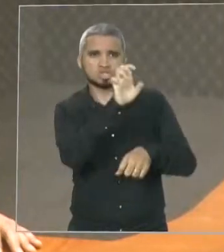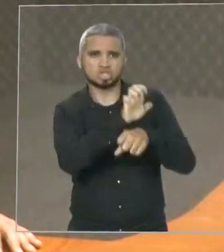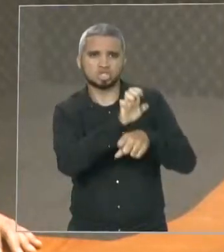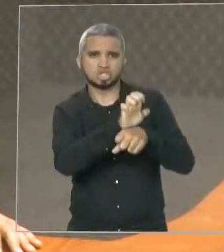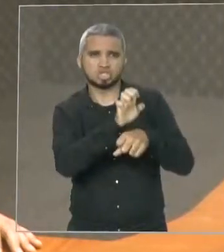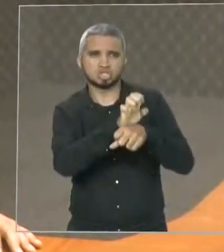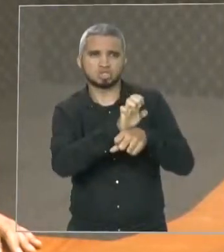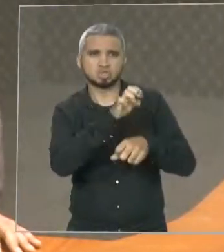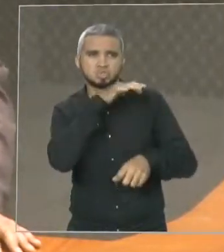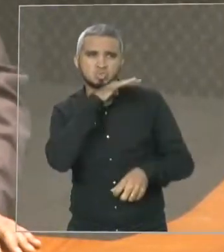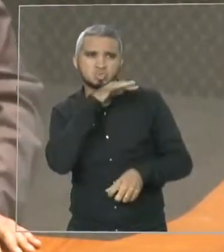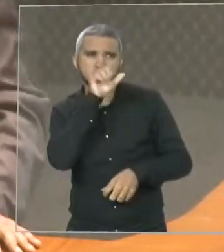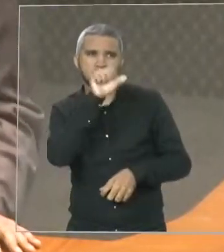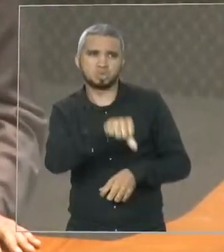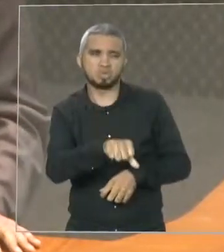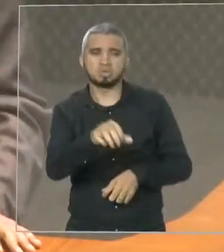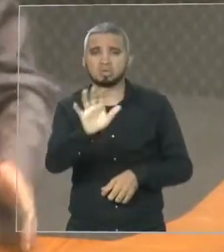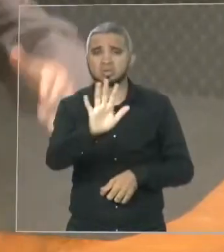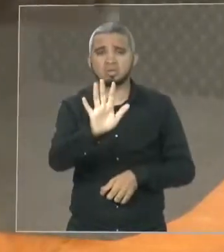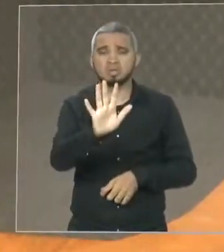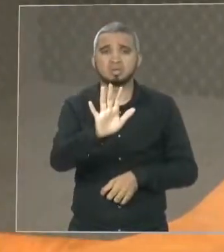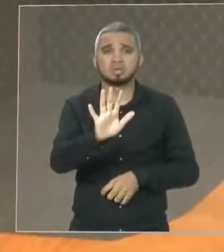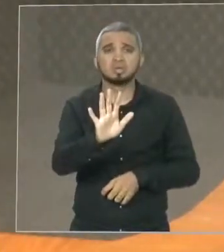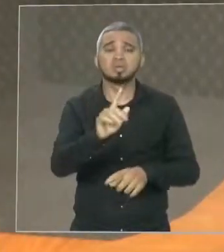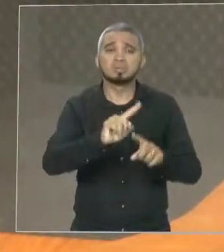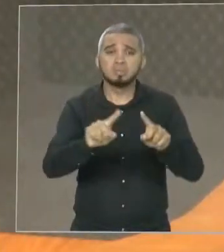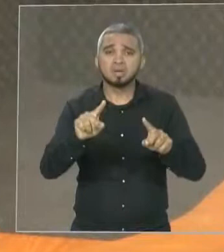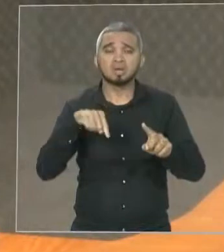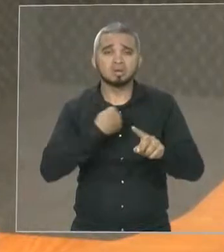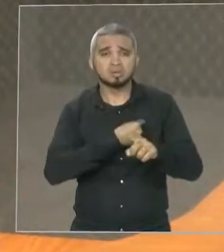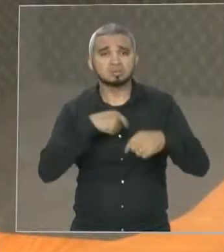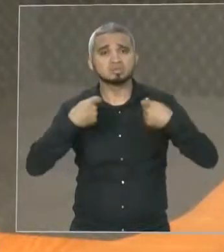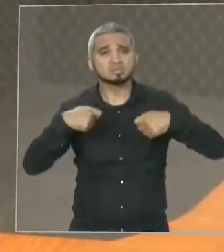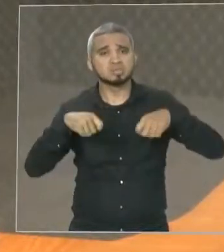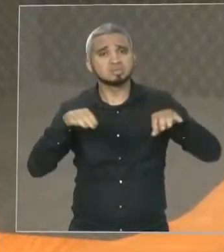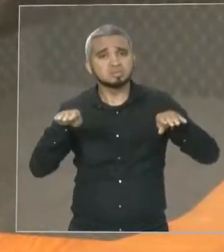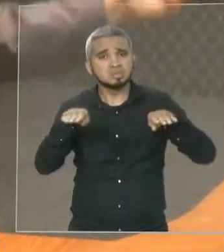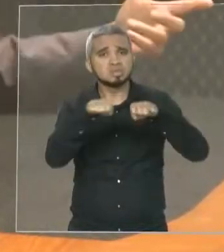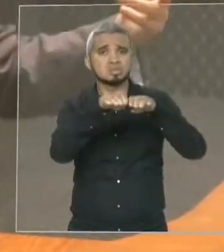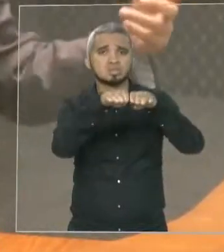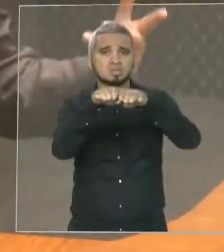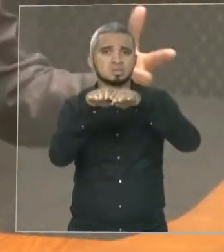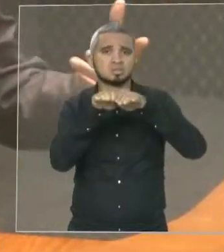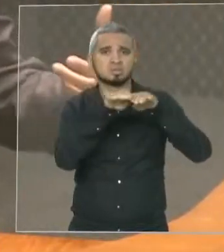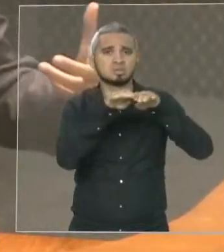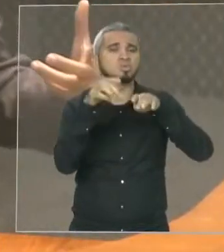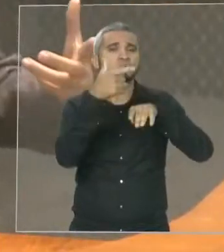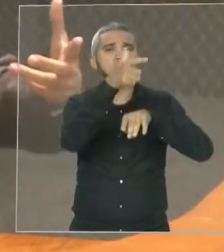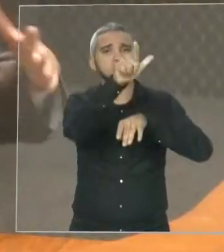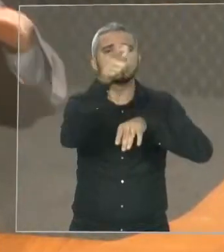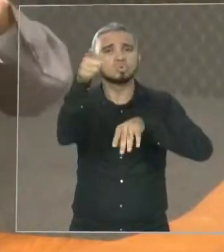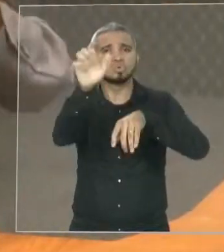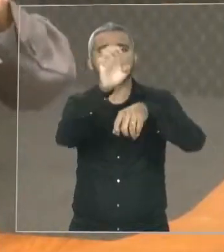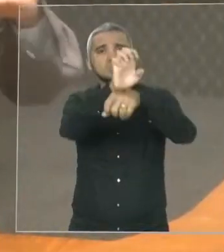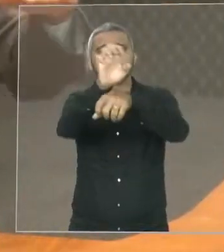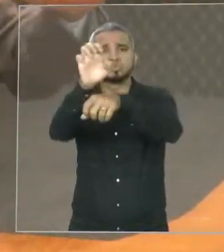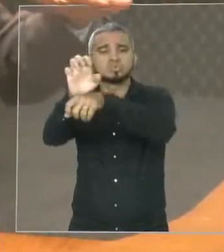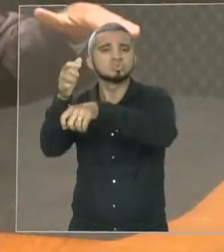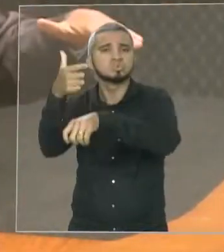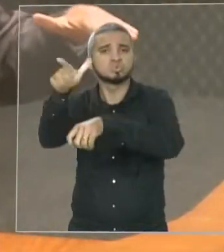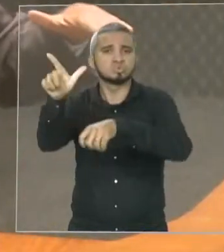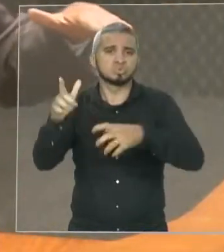disso. Mas se trata da gente ter uma política que seja igual ao que outros Estados já estão fazendo. E, assim,